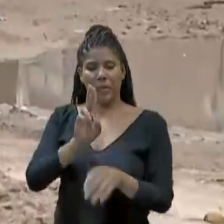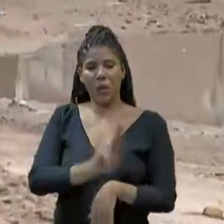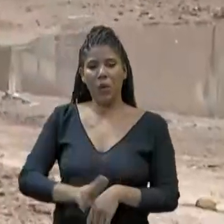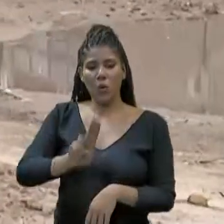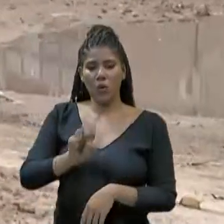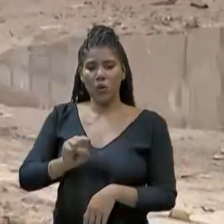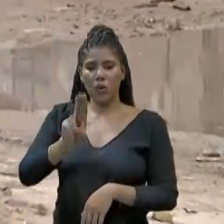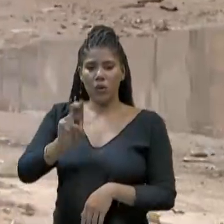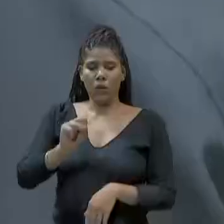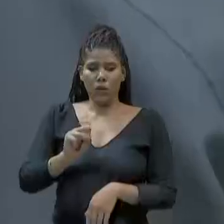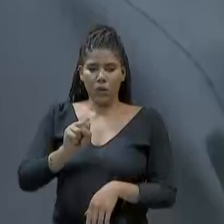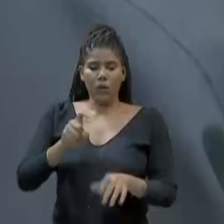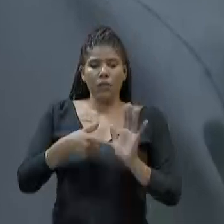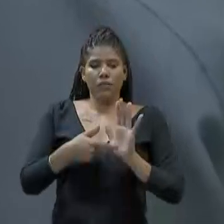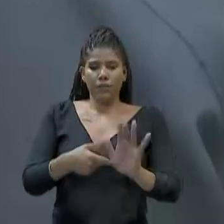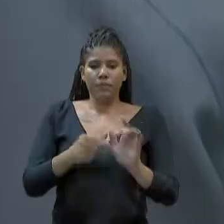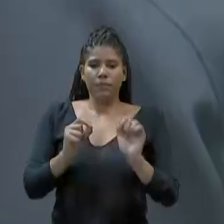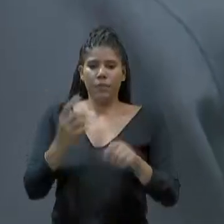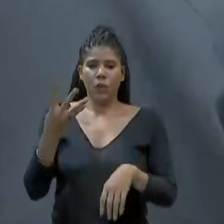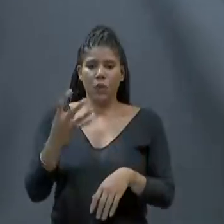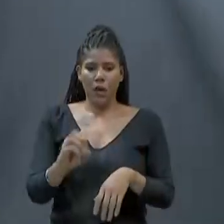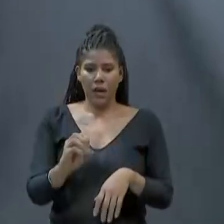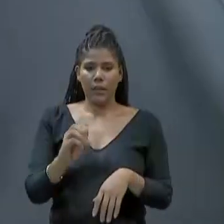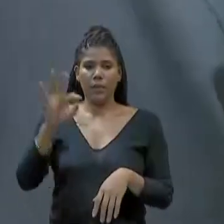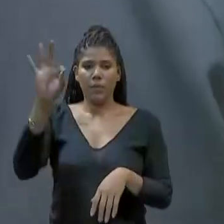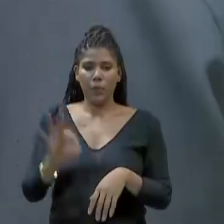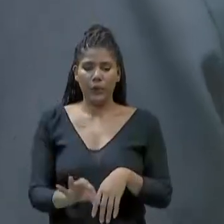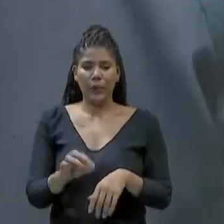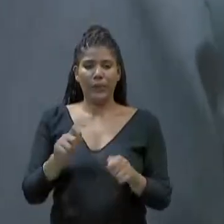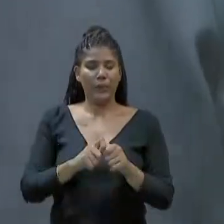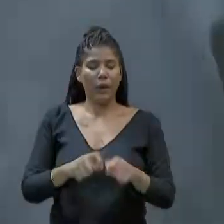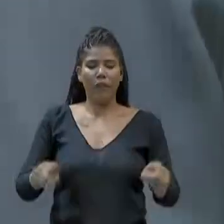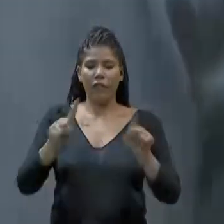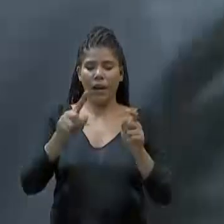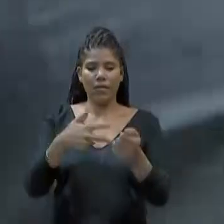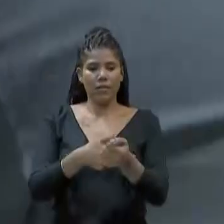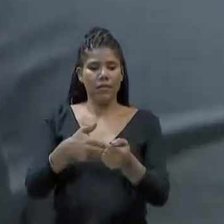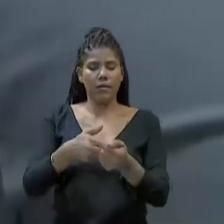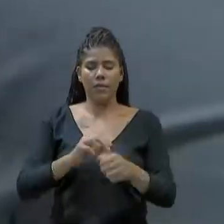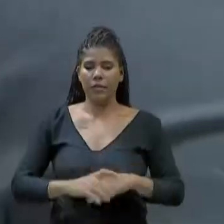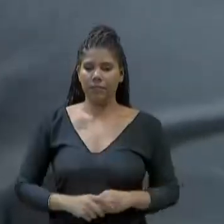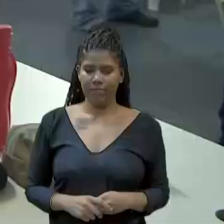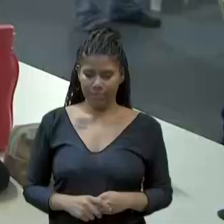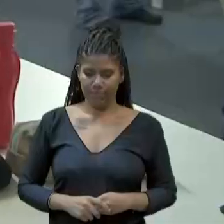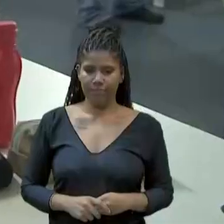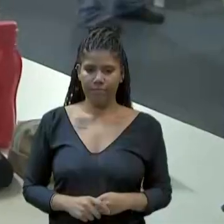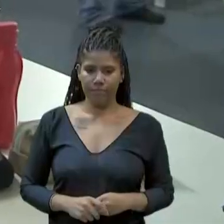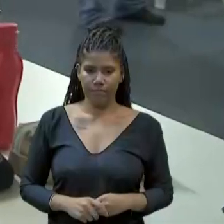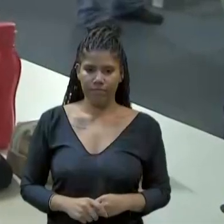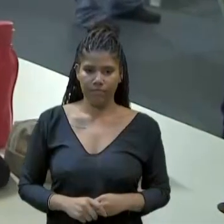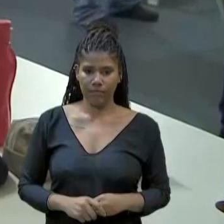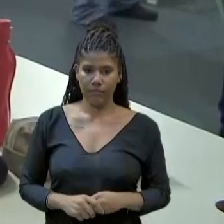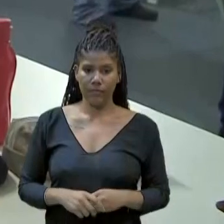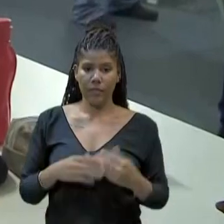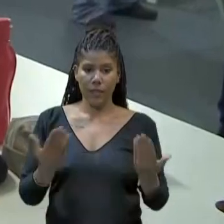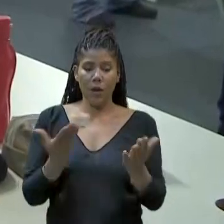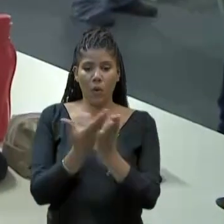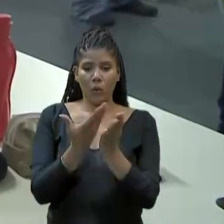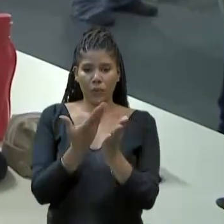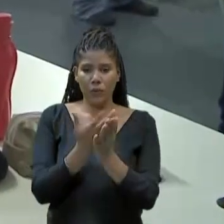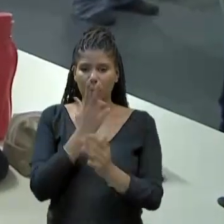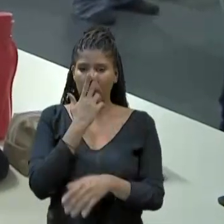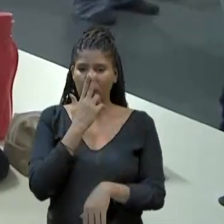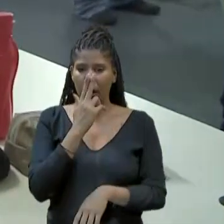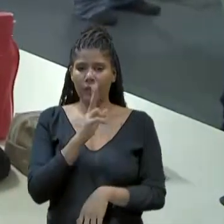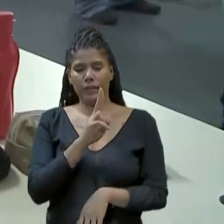mostra também que 41% não fazem exames ou só buscam as unidades de saúde quando estão doentes. O estudo deve nortear políticas